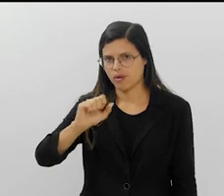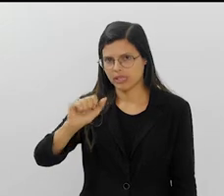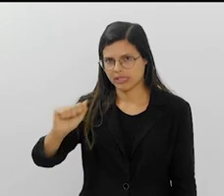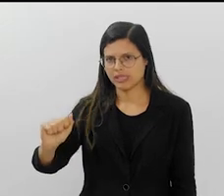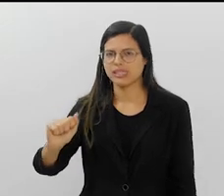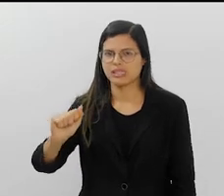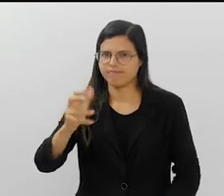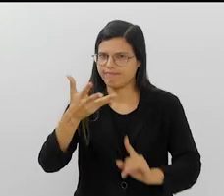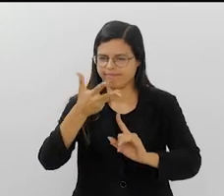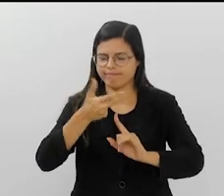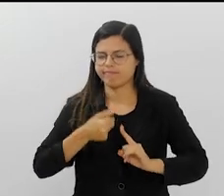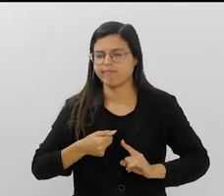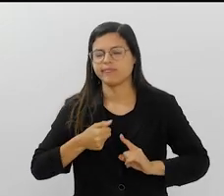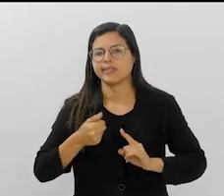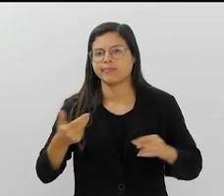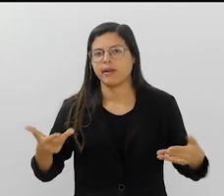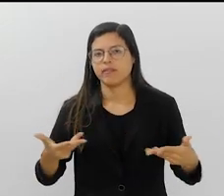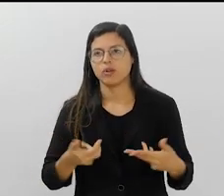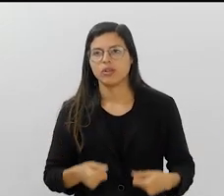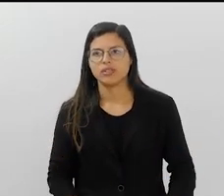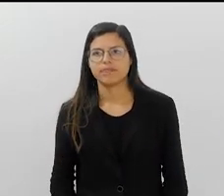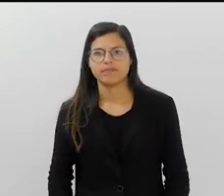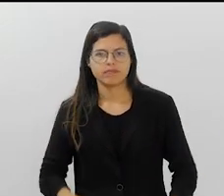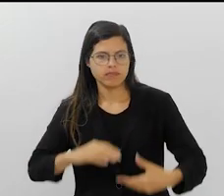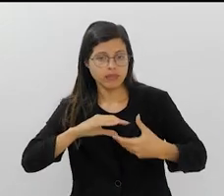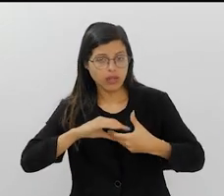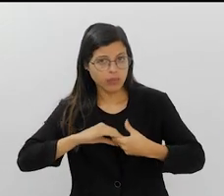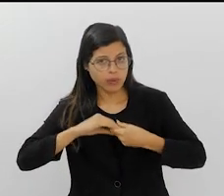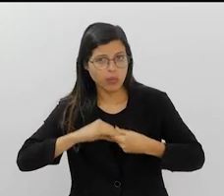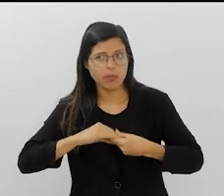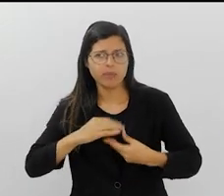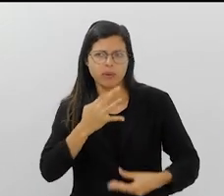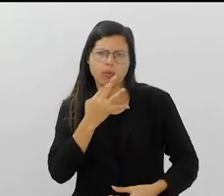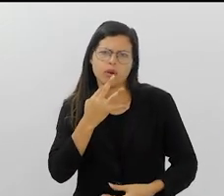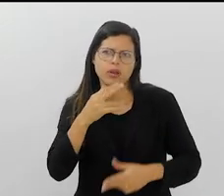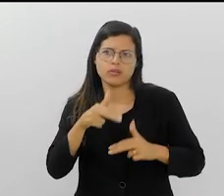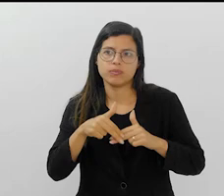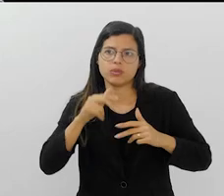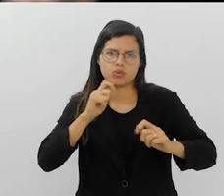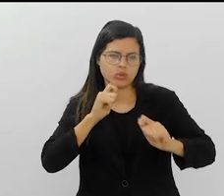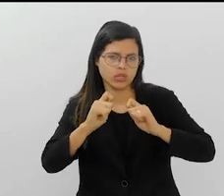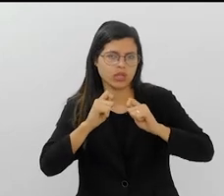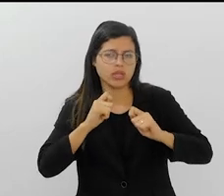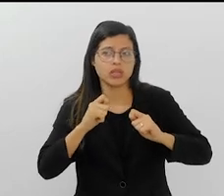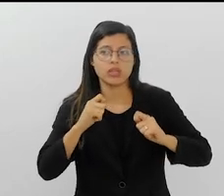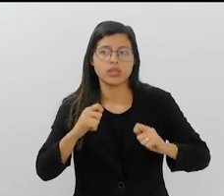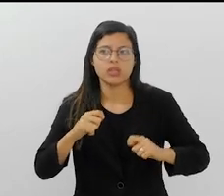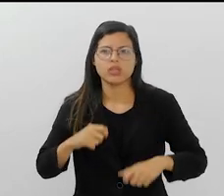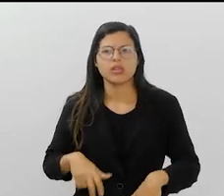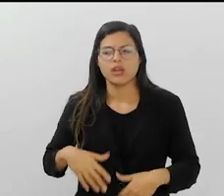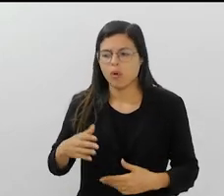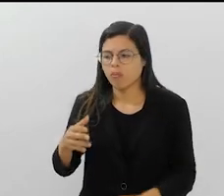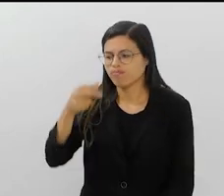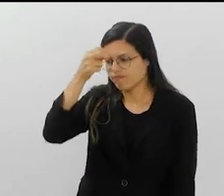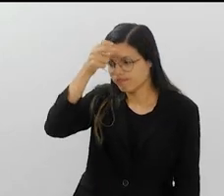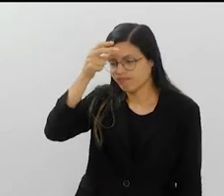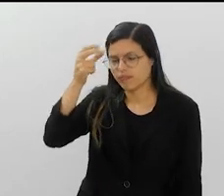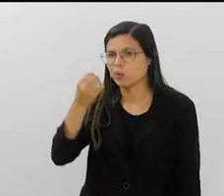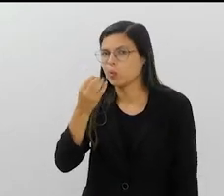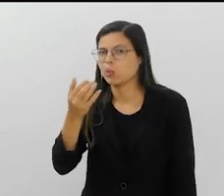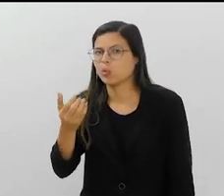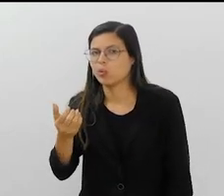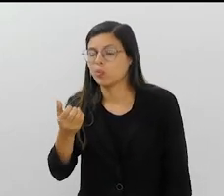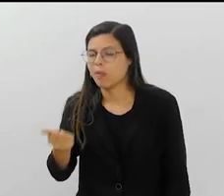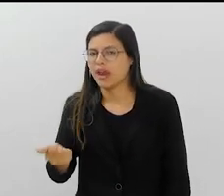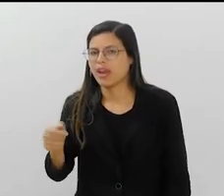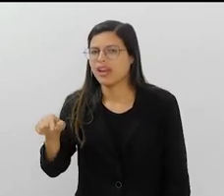artista, das maiores que a gente teve. Ele me cumprimentou, me conhece, por causa do jornalismo e tudo mais. Eu, prefeito, tudo bem?